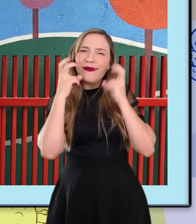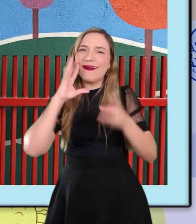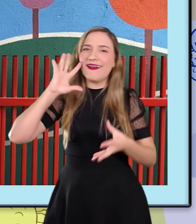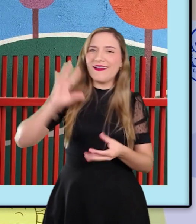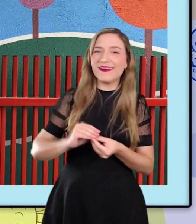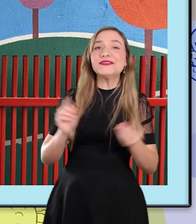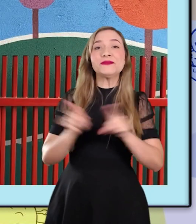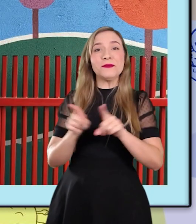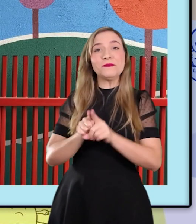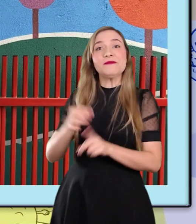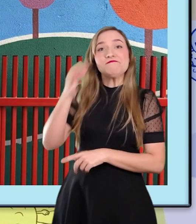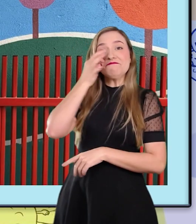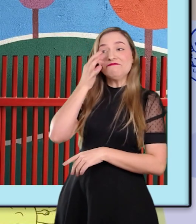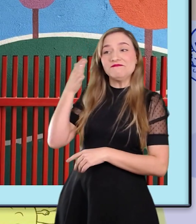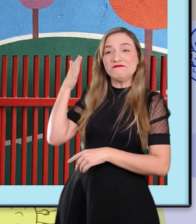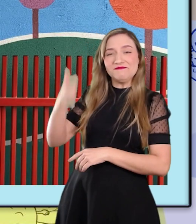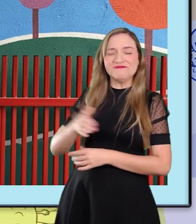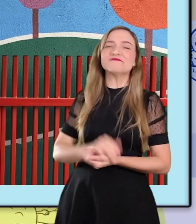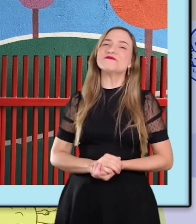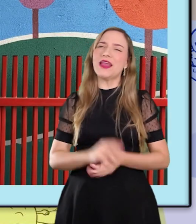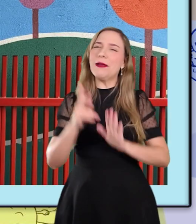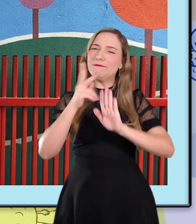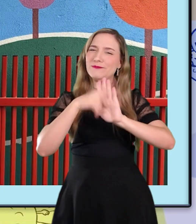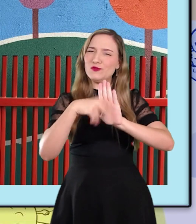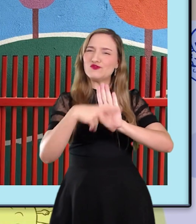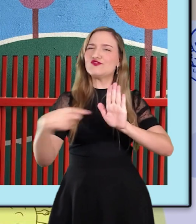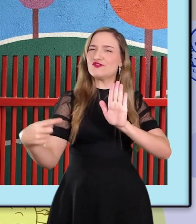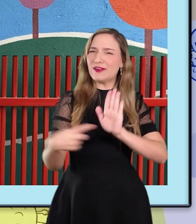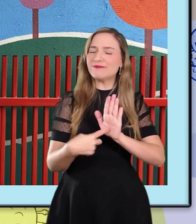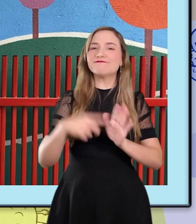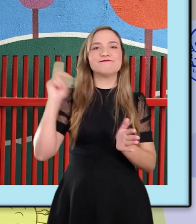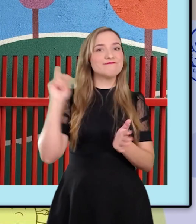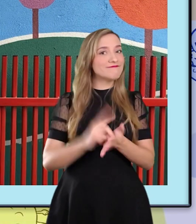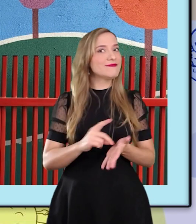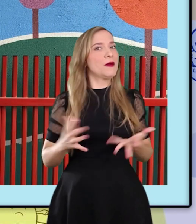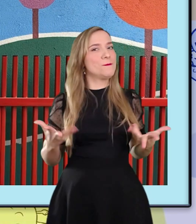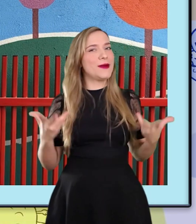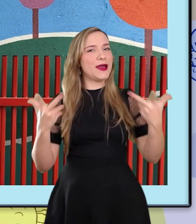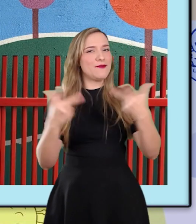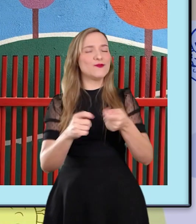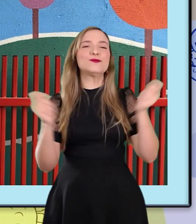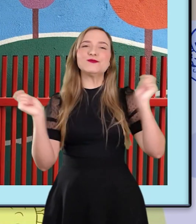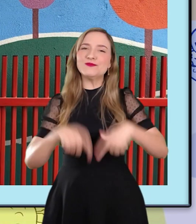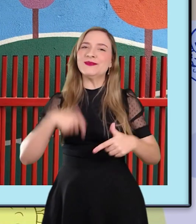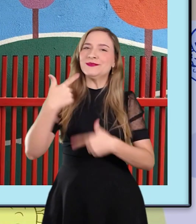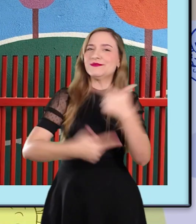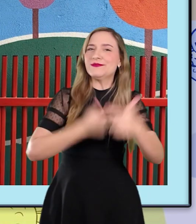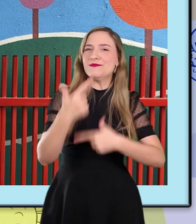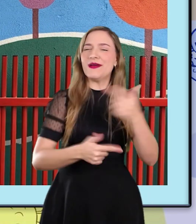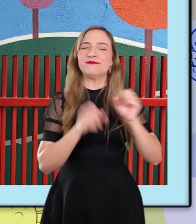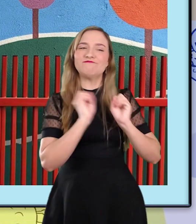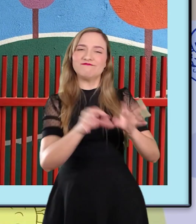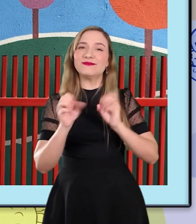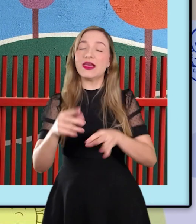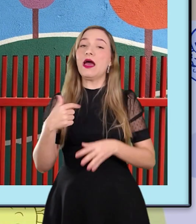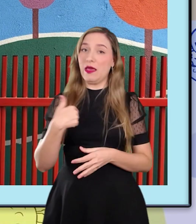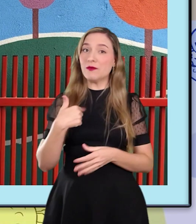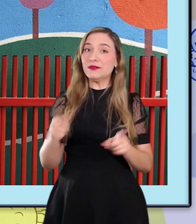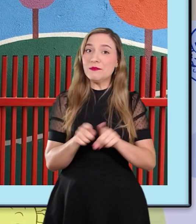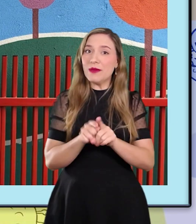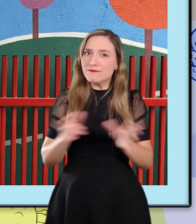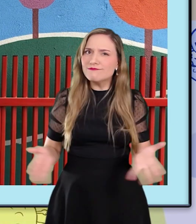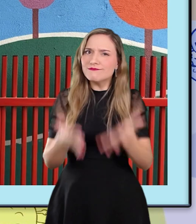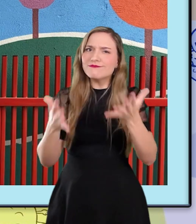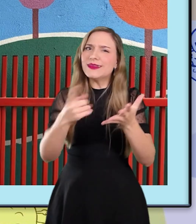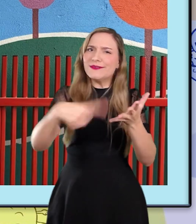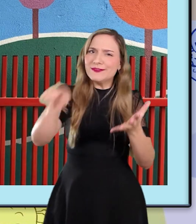Então, o projeto é realmente uma excelente forma de trabalho. Eu encorajo